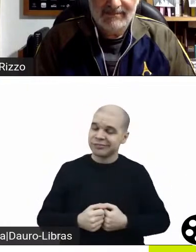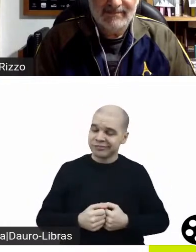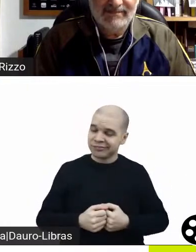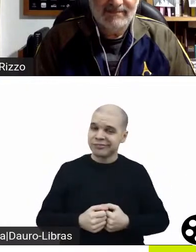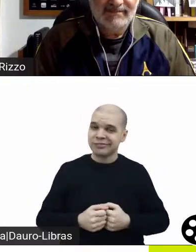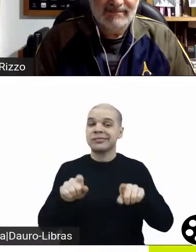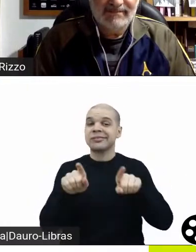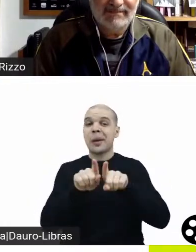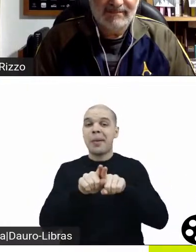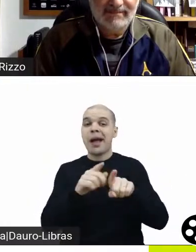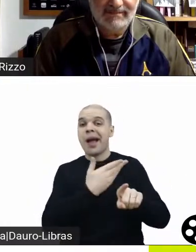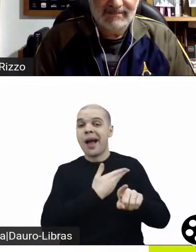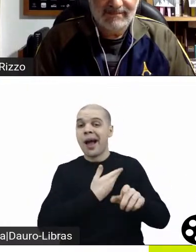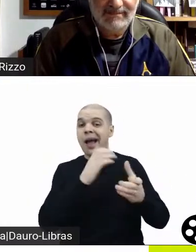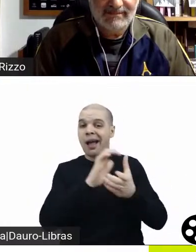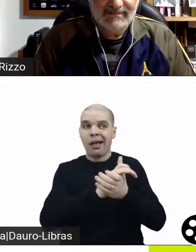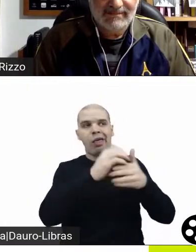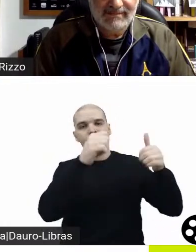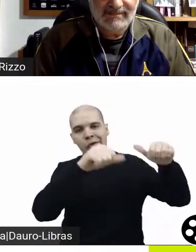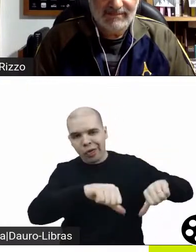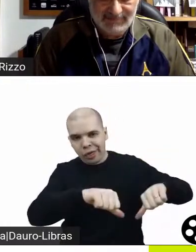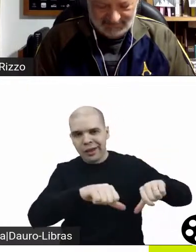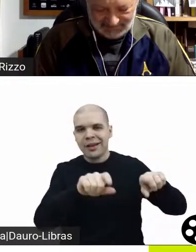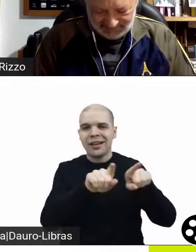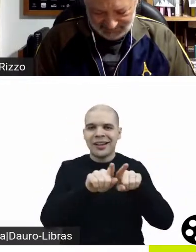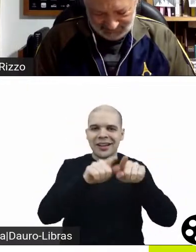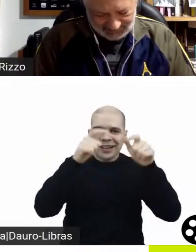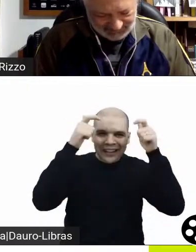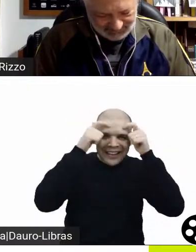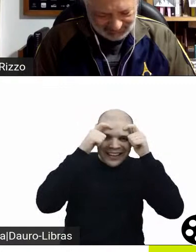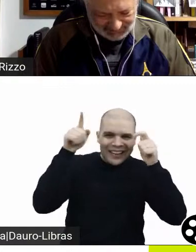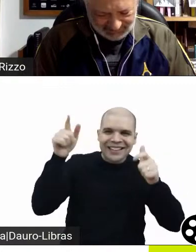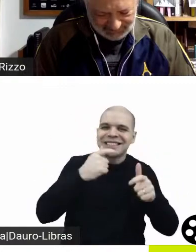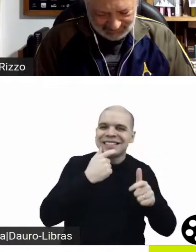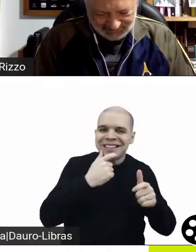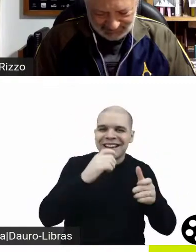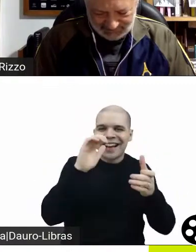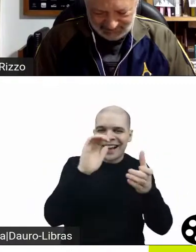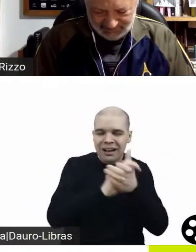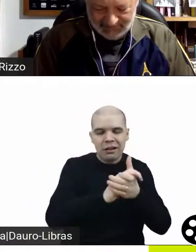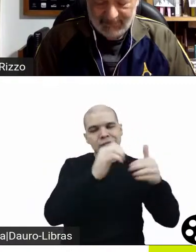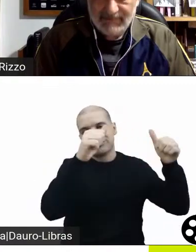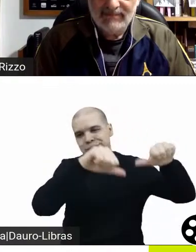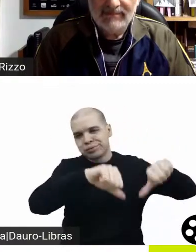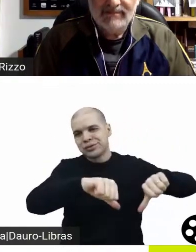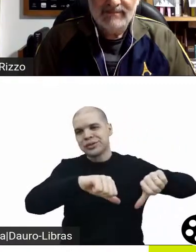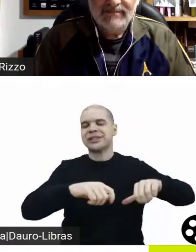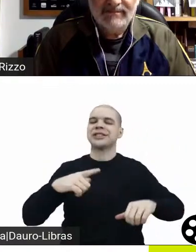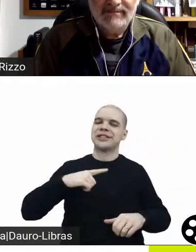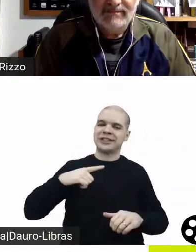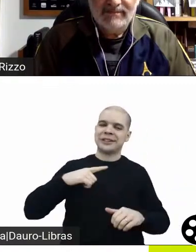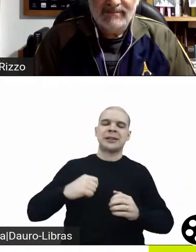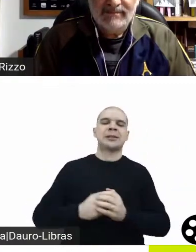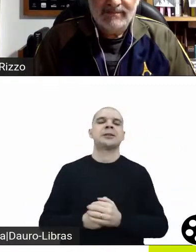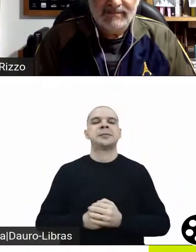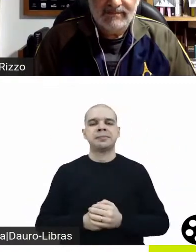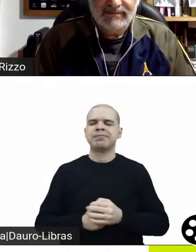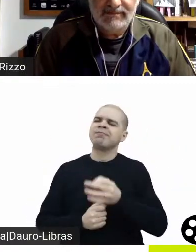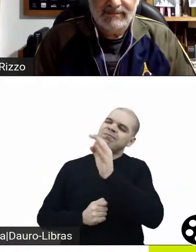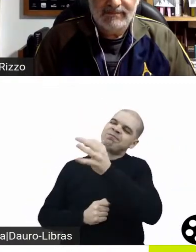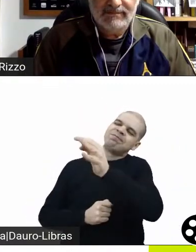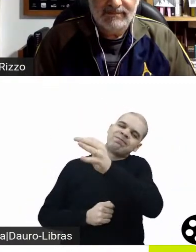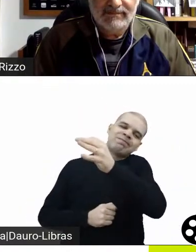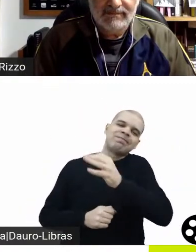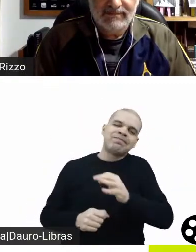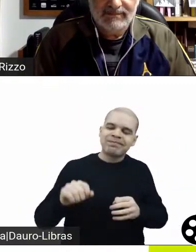Exatamente, isso é muito bem percebido, essa correlação que ele faz em relação ao matrimônio. Eu acho que o